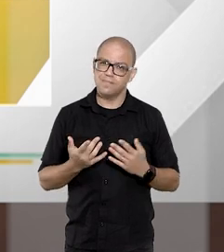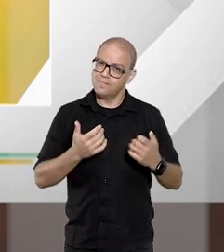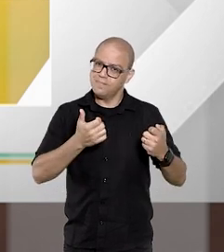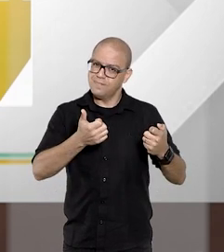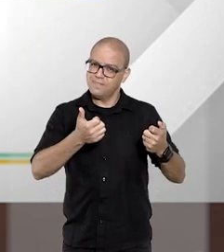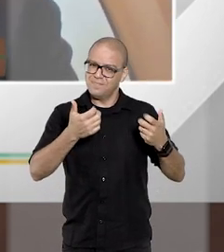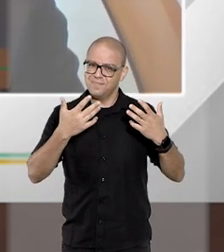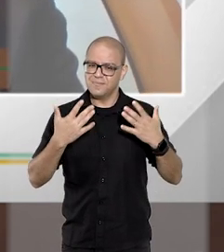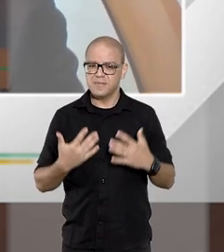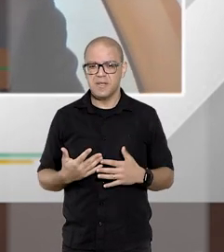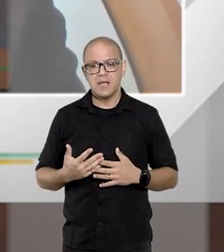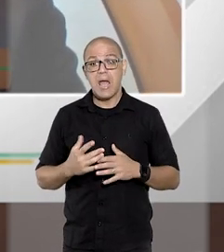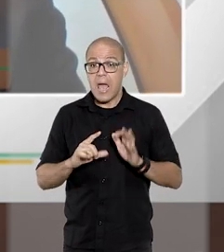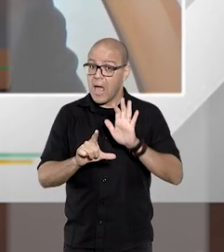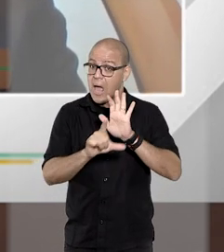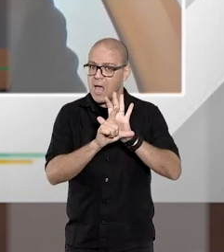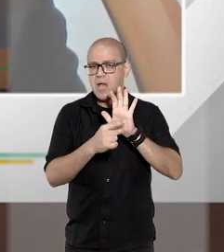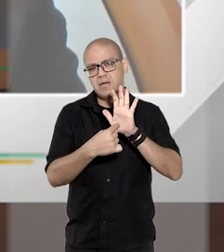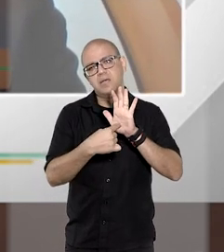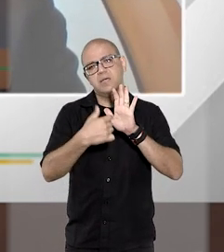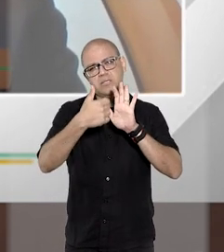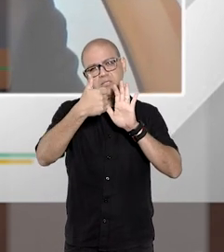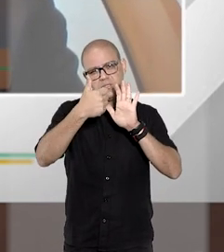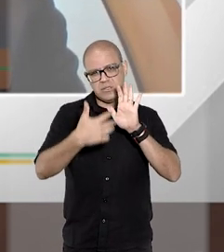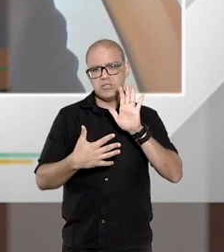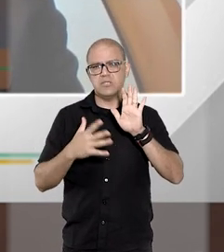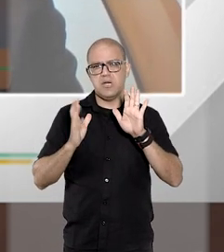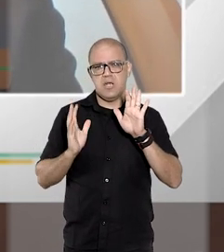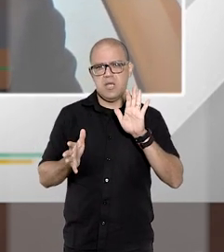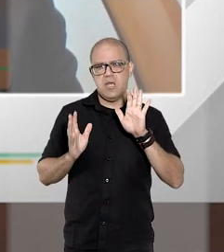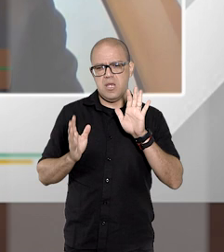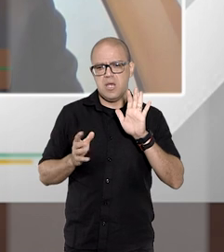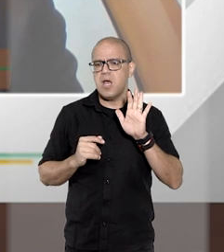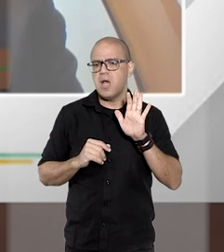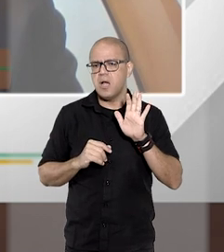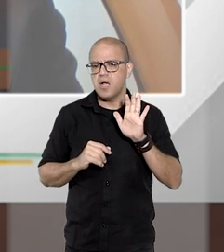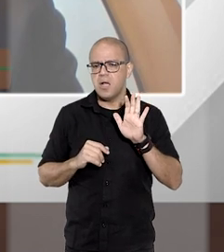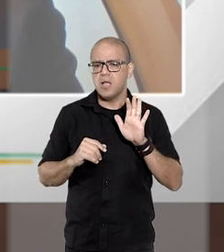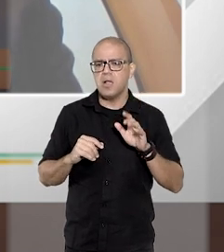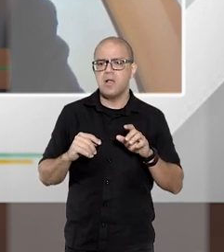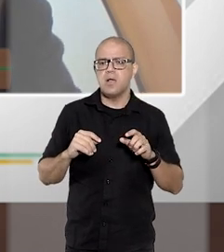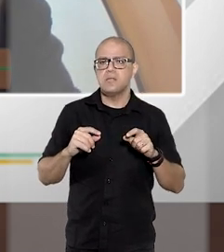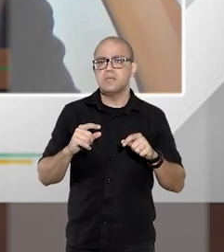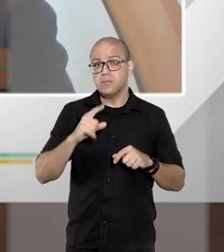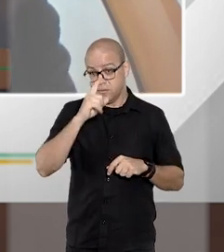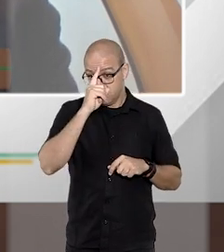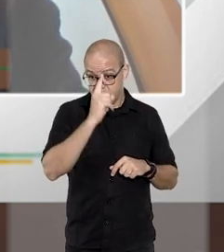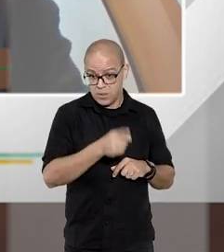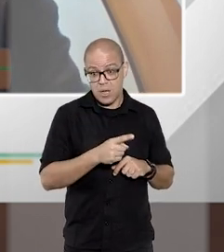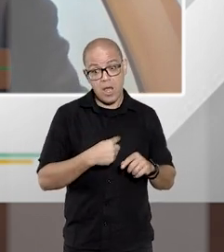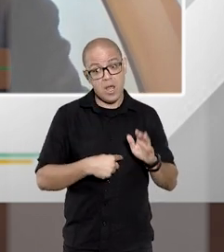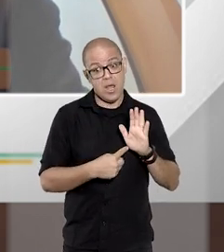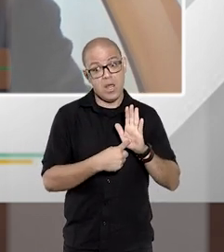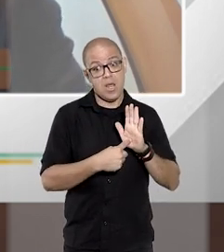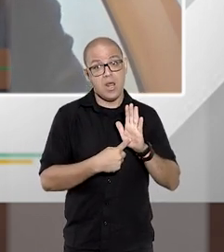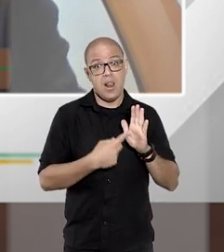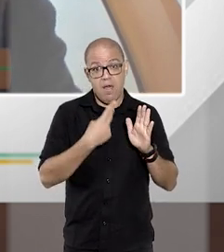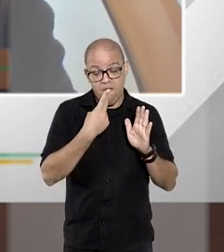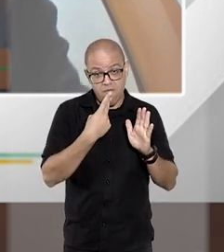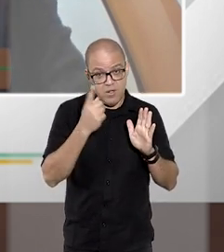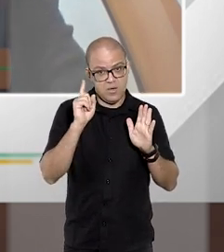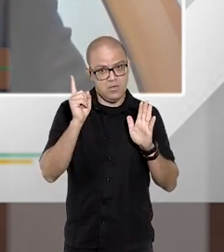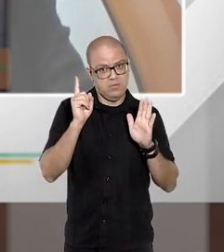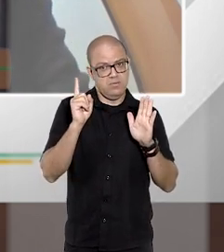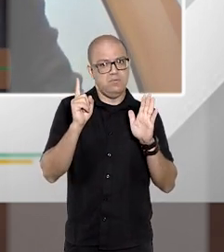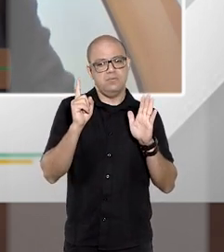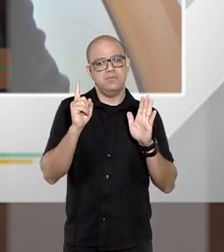como ele esclareceu quer dizer a própria lei já traz ao mesmo tempo implícito apesar dela expressamente não